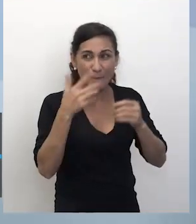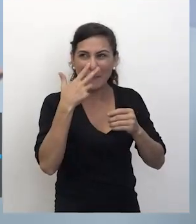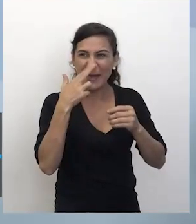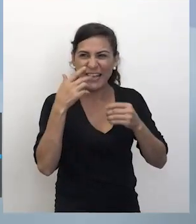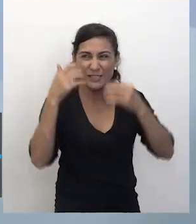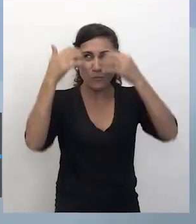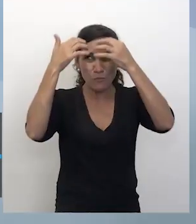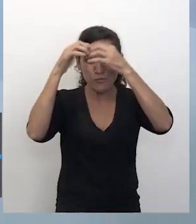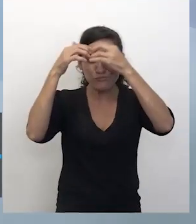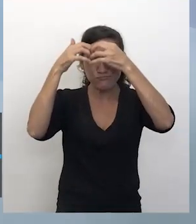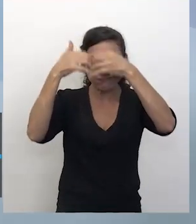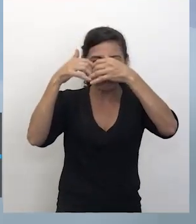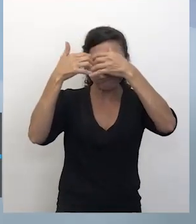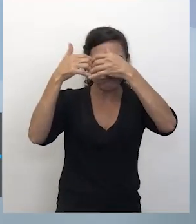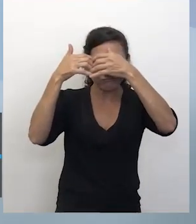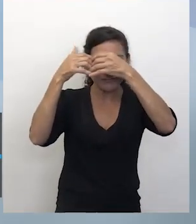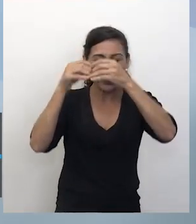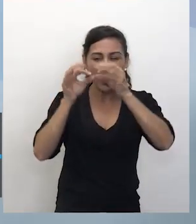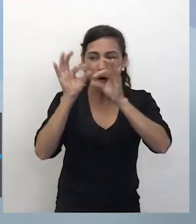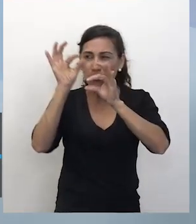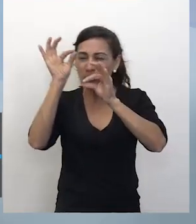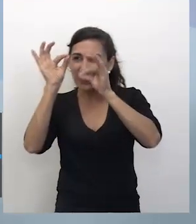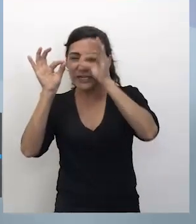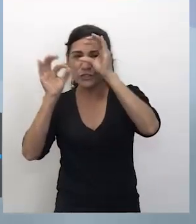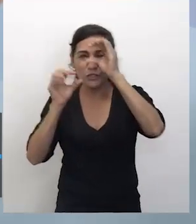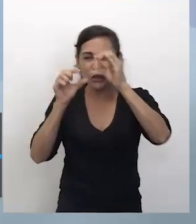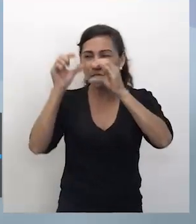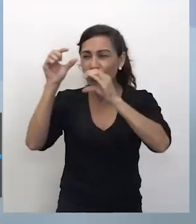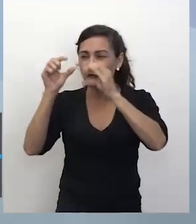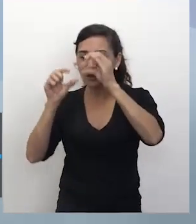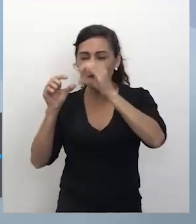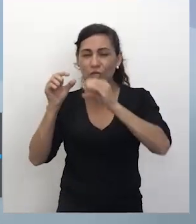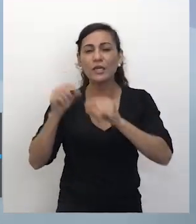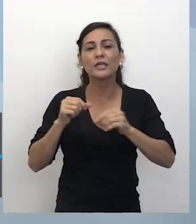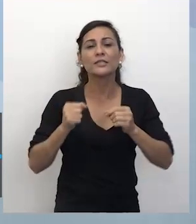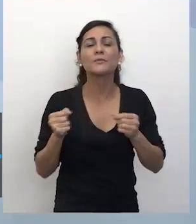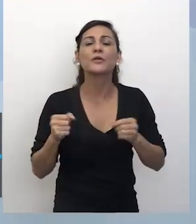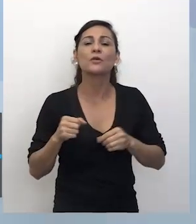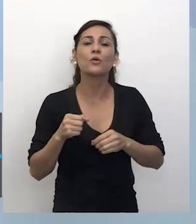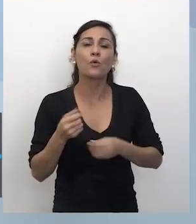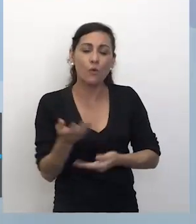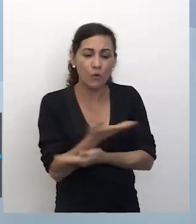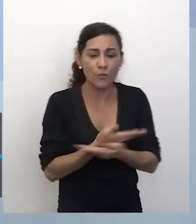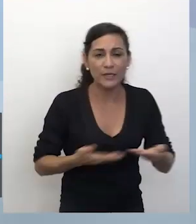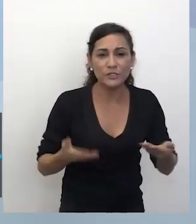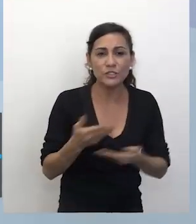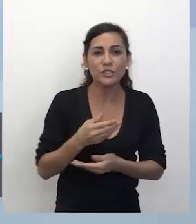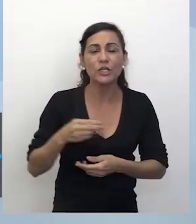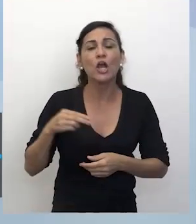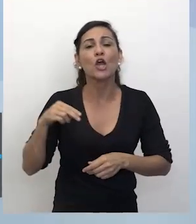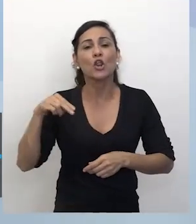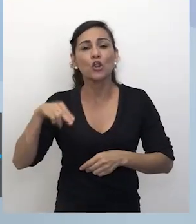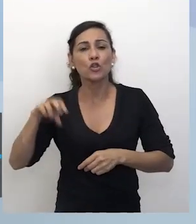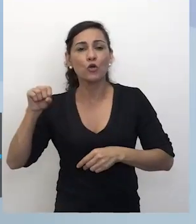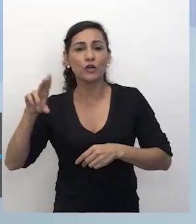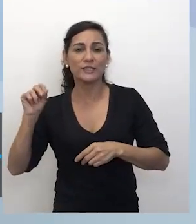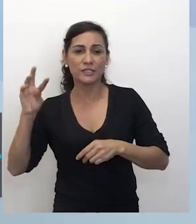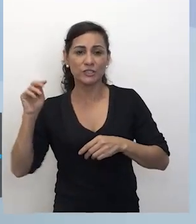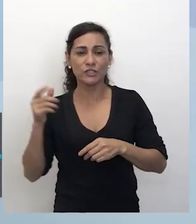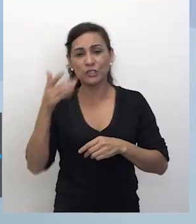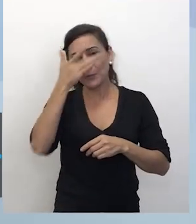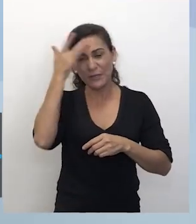-cabeças diferentes, né? Tanto de pessoas que compartilham no mesmo país que nós, então, nordestinos que vieram para cá,